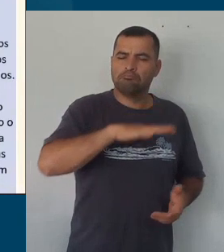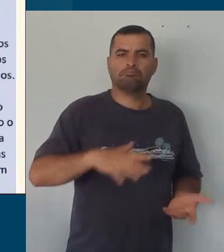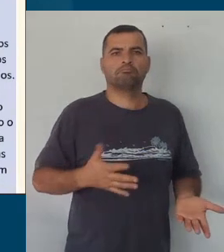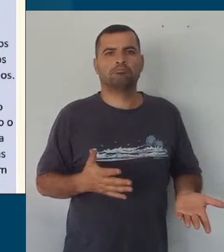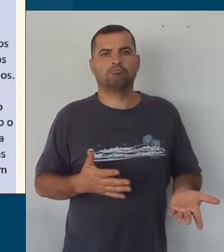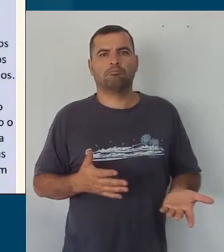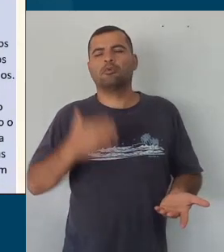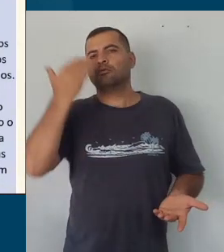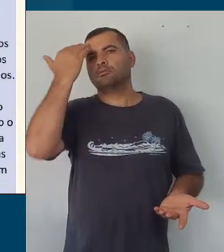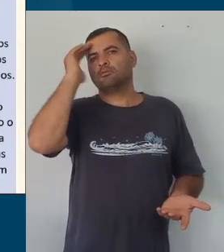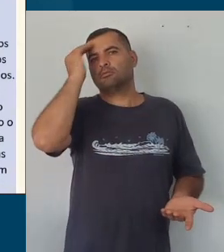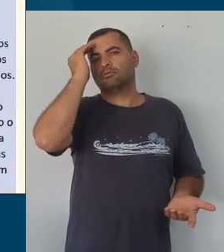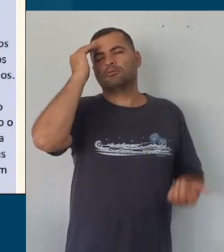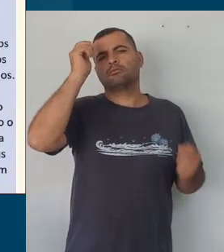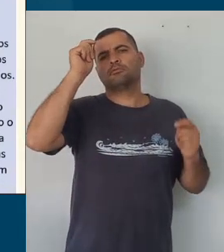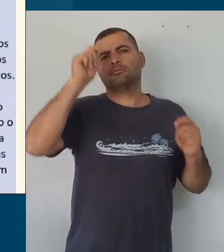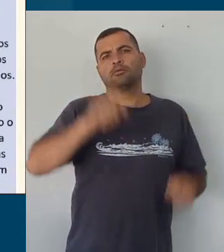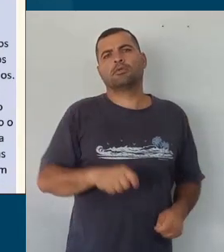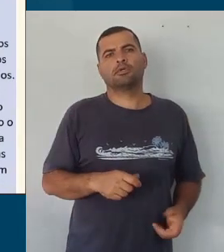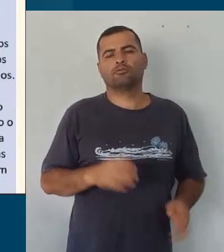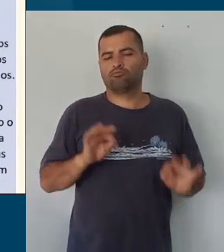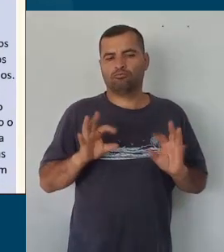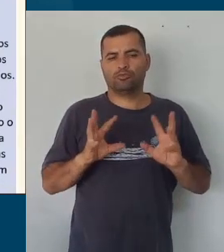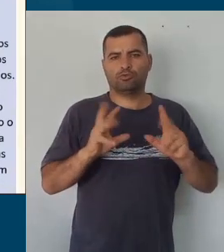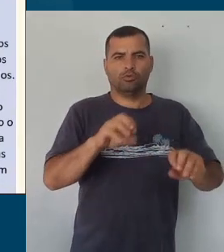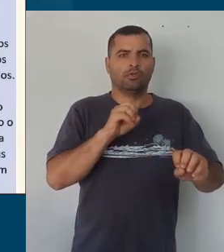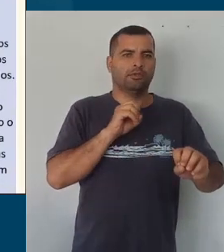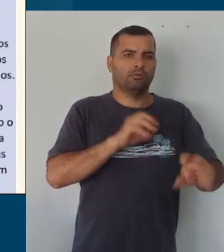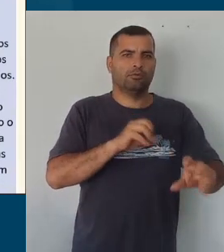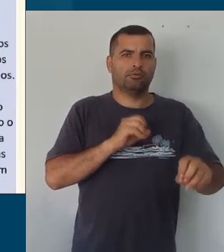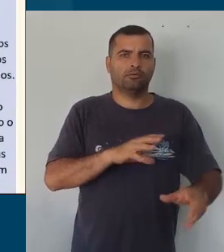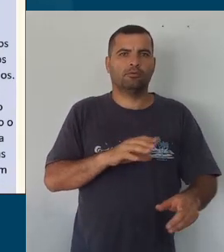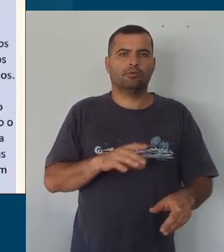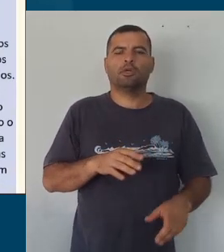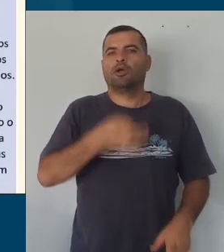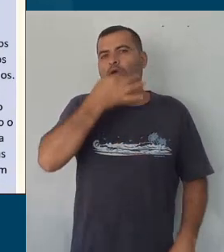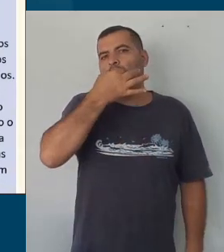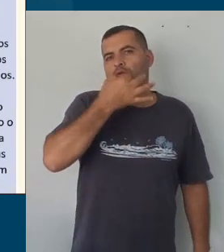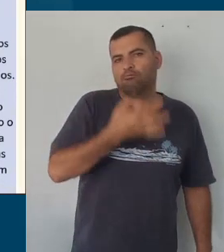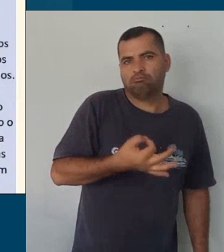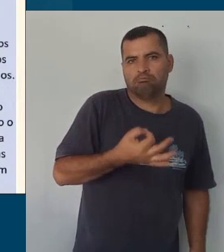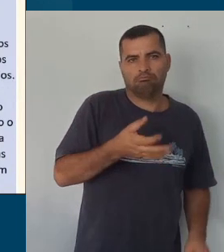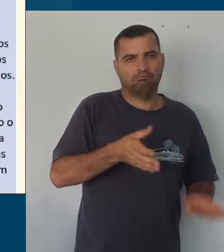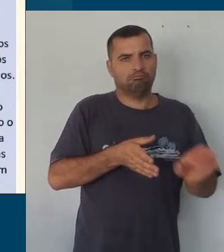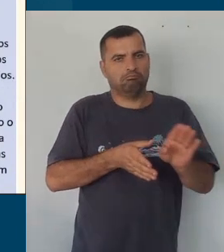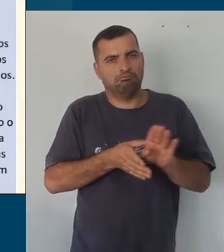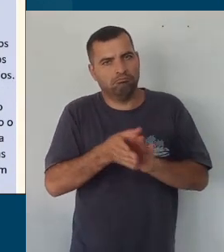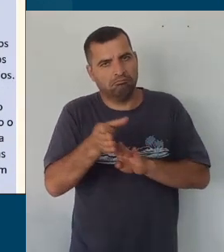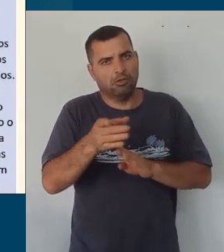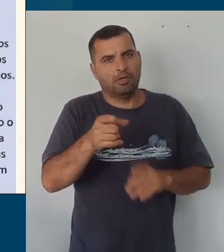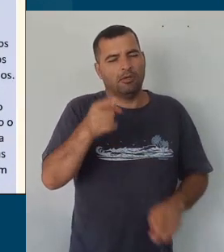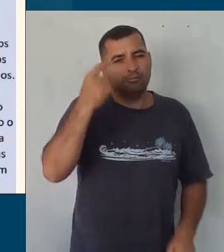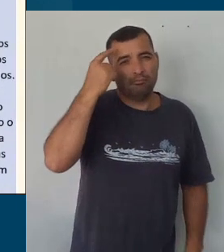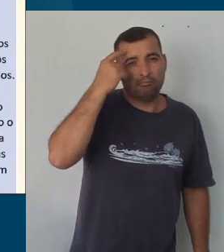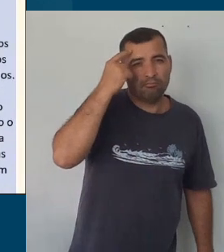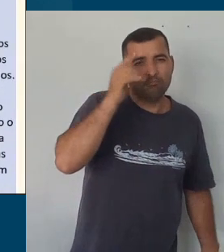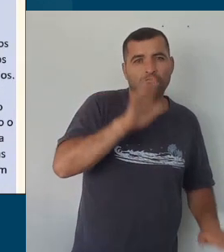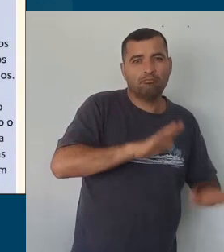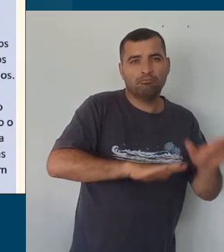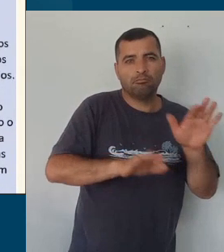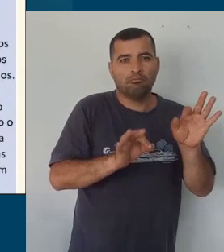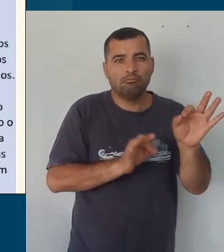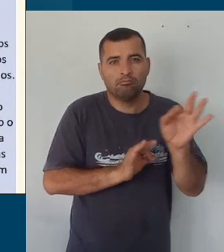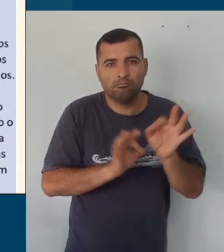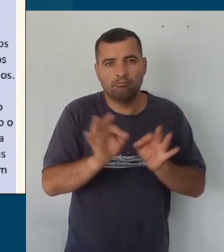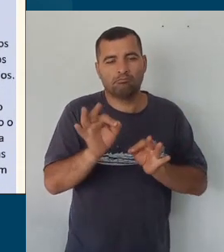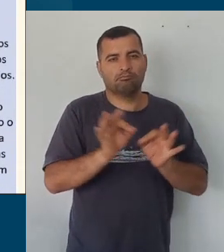compreendidas por todos os educadores como sugestões que ajudam a pensar o planejamento, mas que não são as únicas,